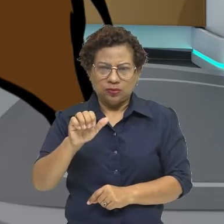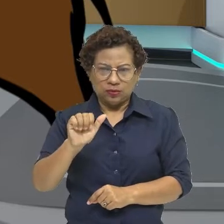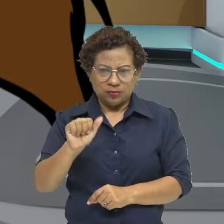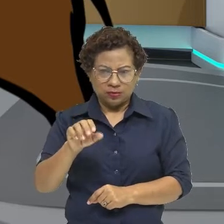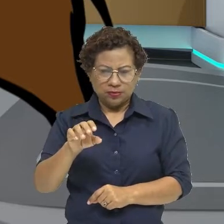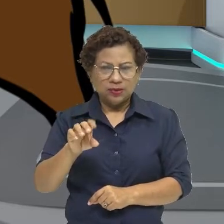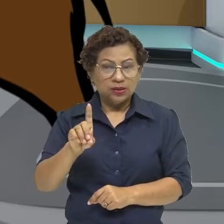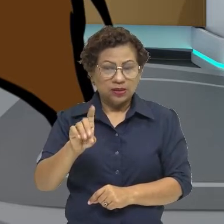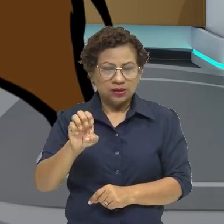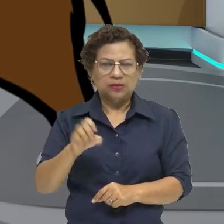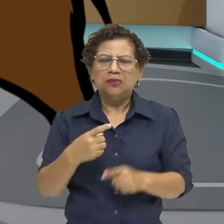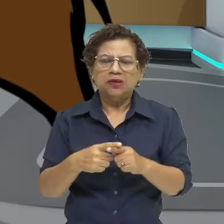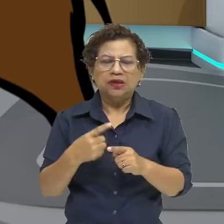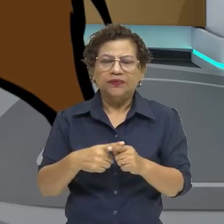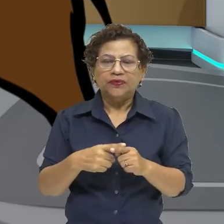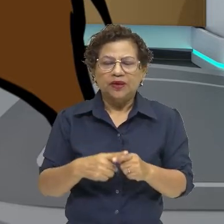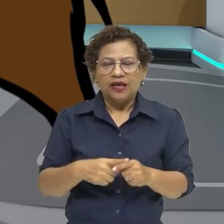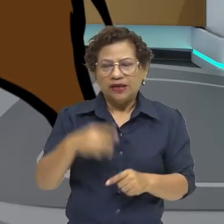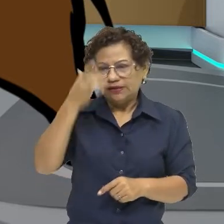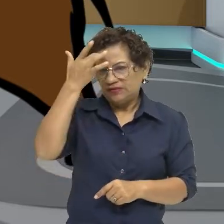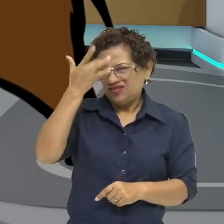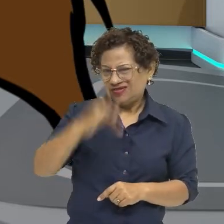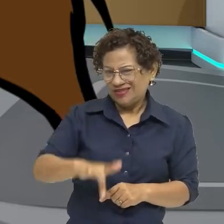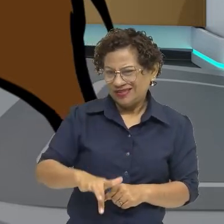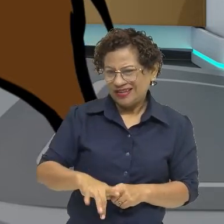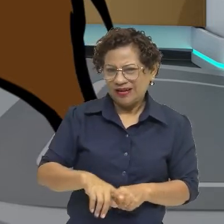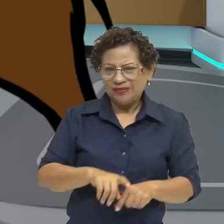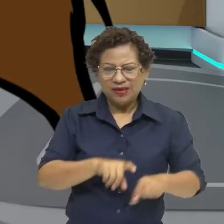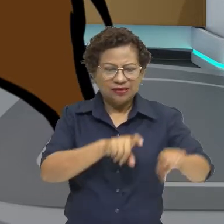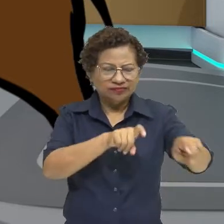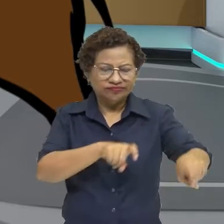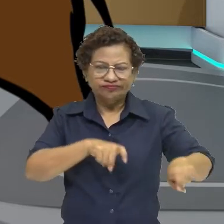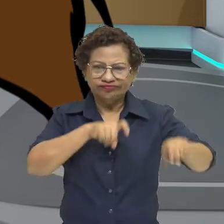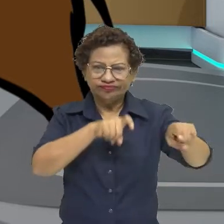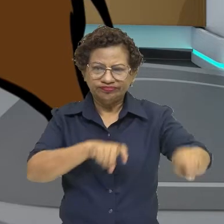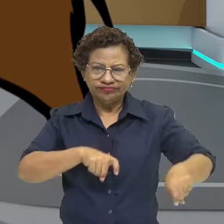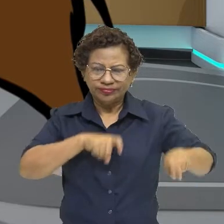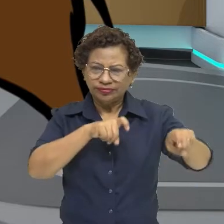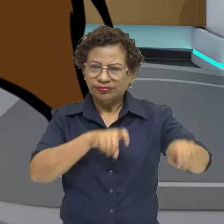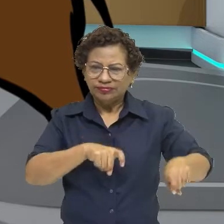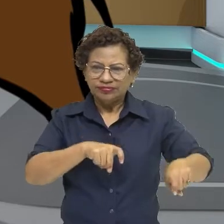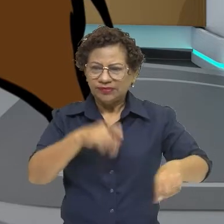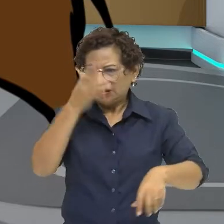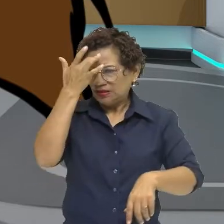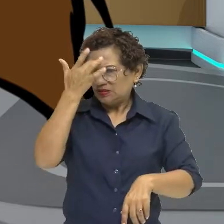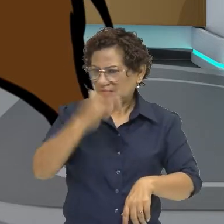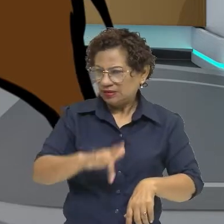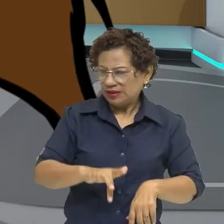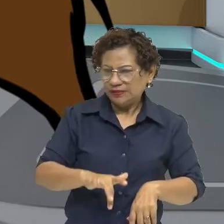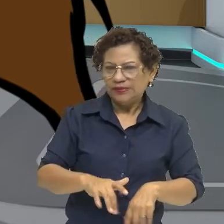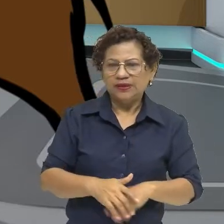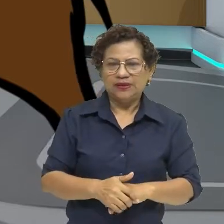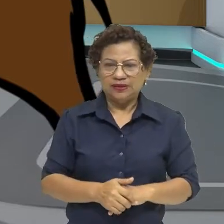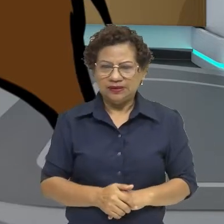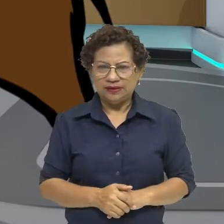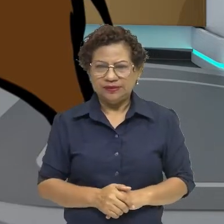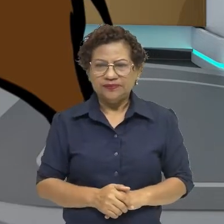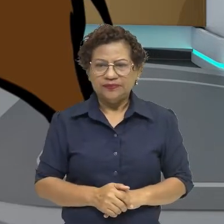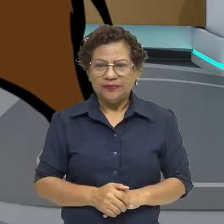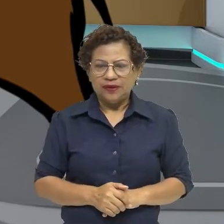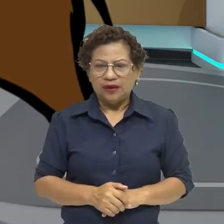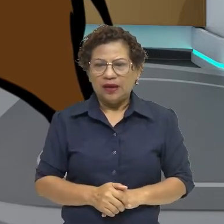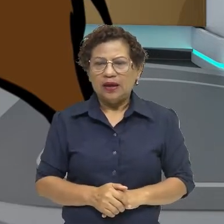agricultura, da pecuária, ele ainda não vivia em uma comunidade organizada. Então, ele foi